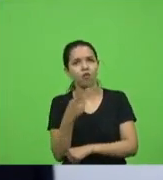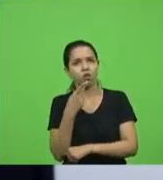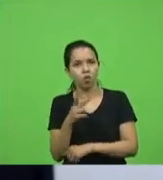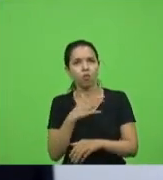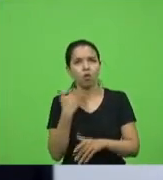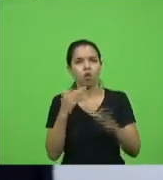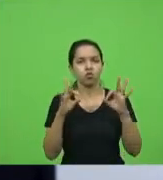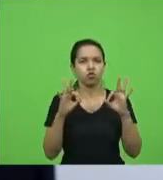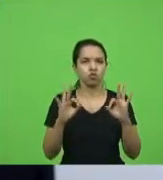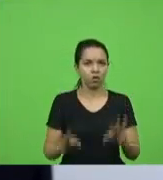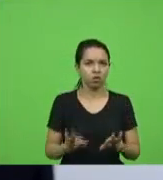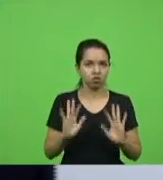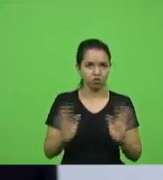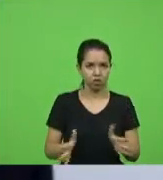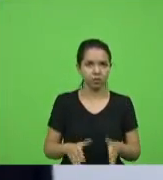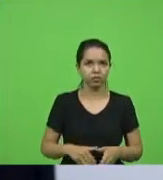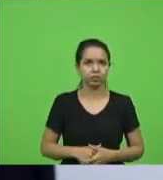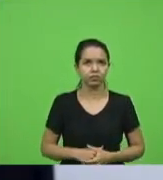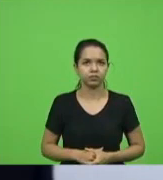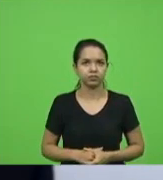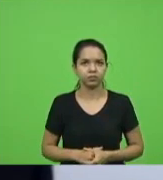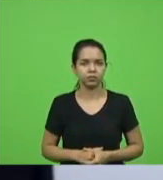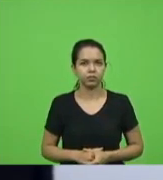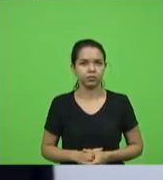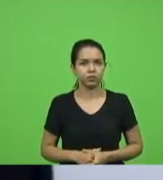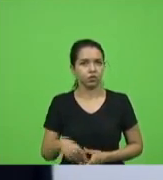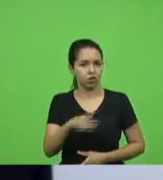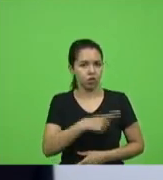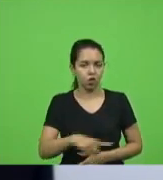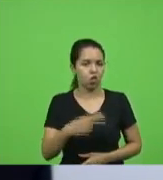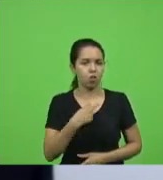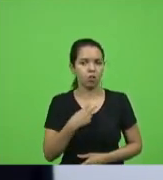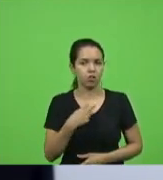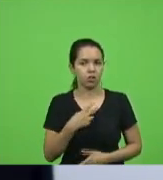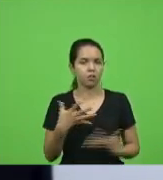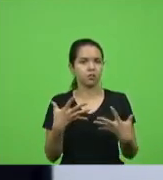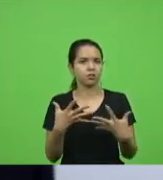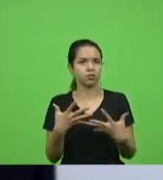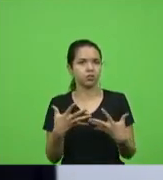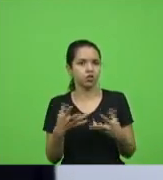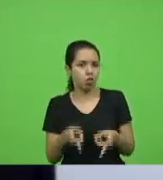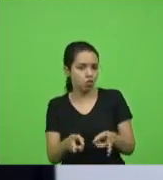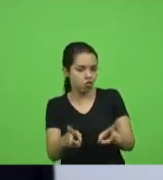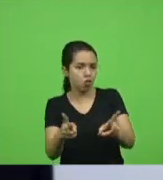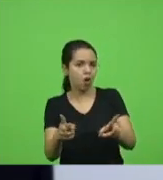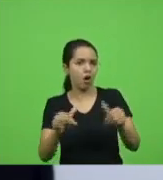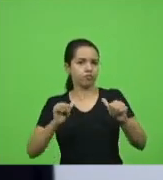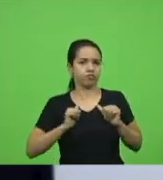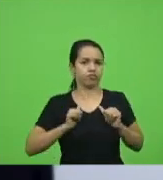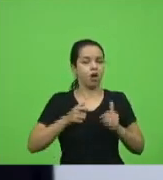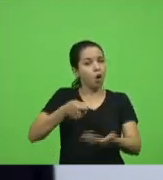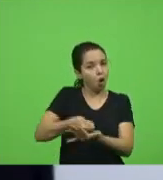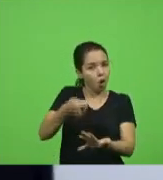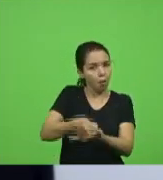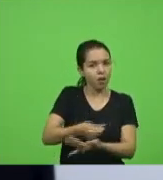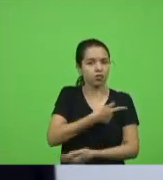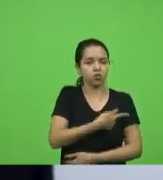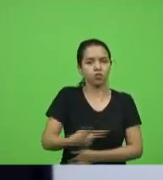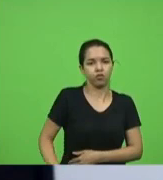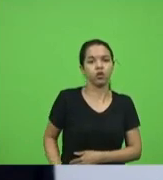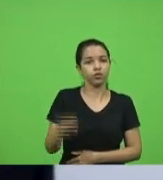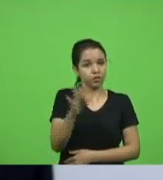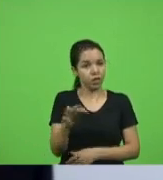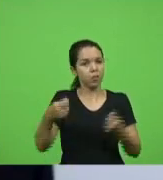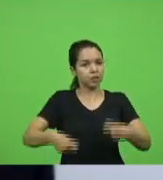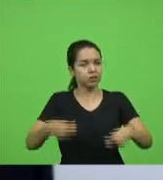falecido nós não podemos assistir inertes sem cobrar do governo federal e nós